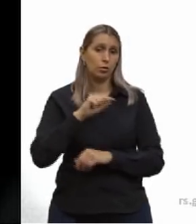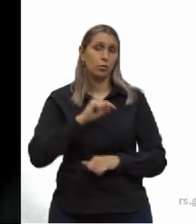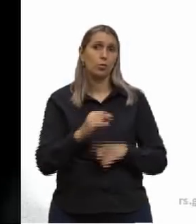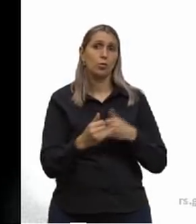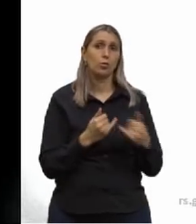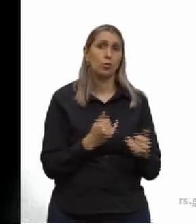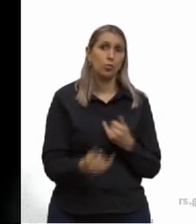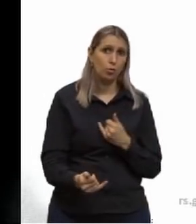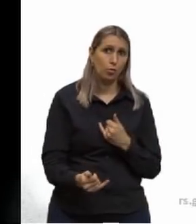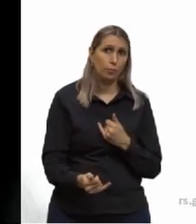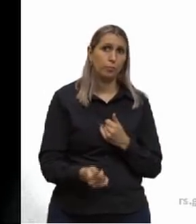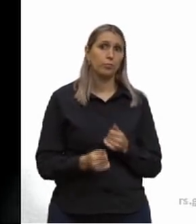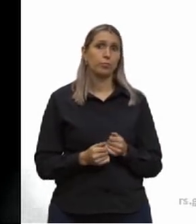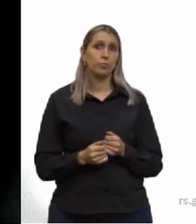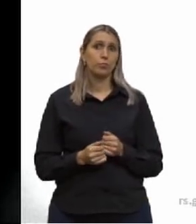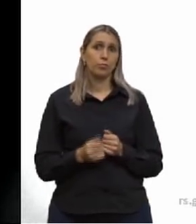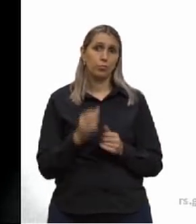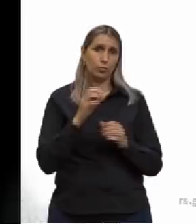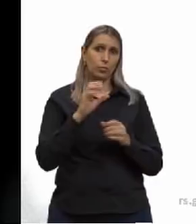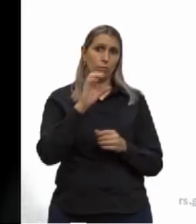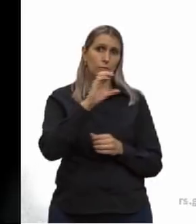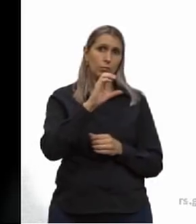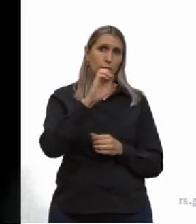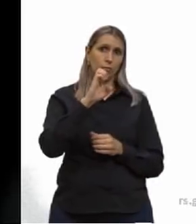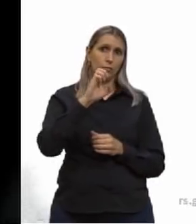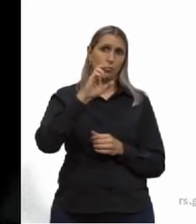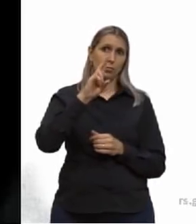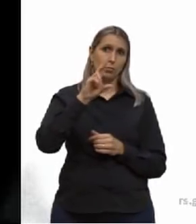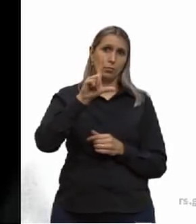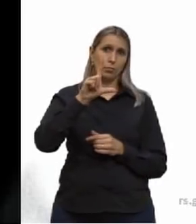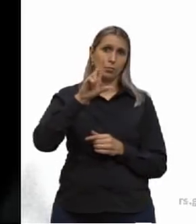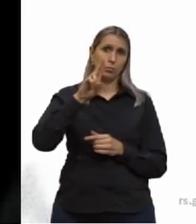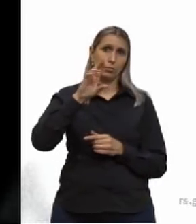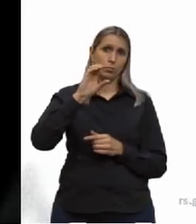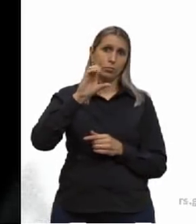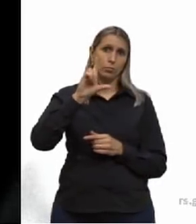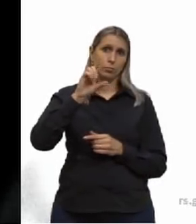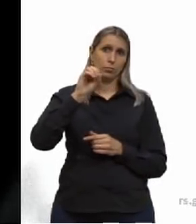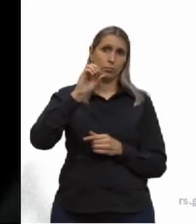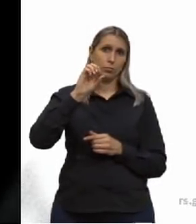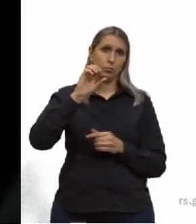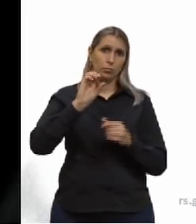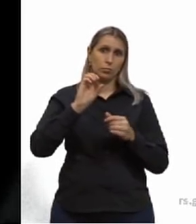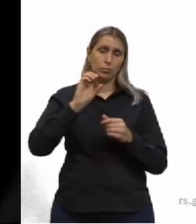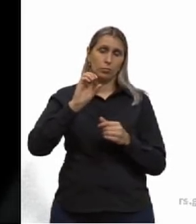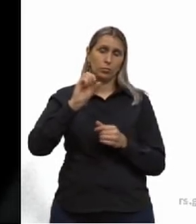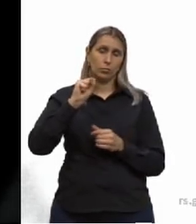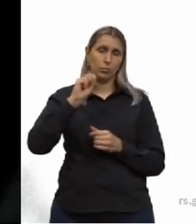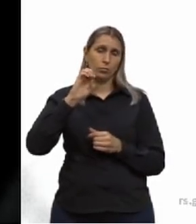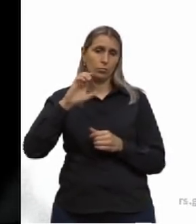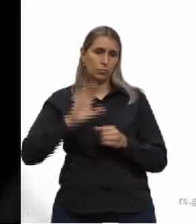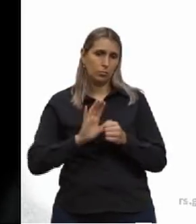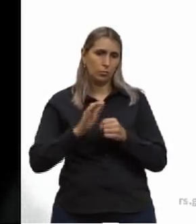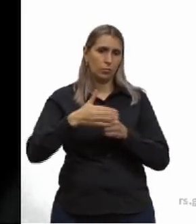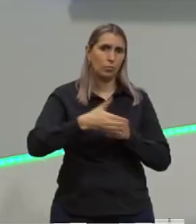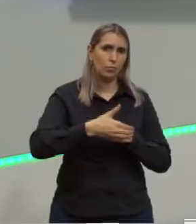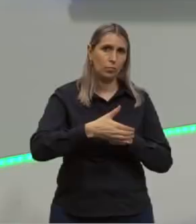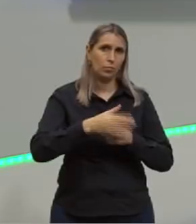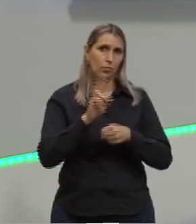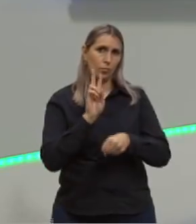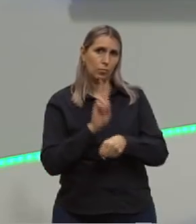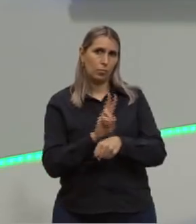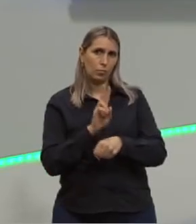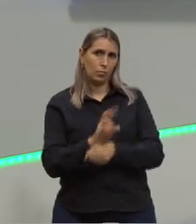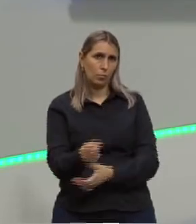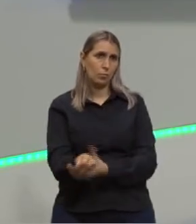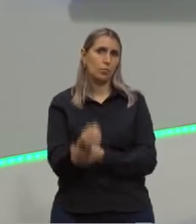exemplo aí a celulose, né? Então, o revestimento, sustentação e proteção. Também,